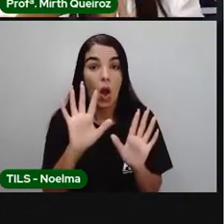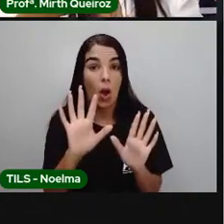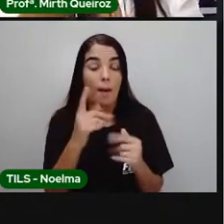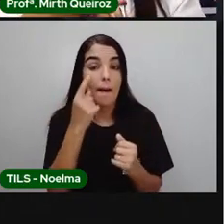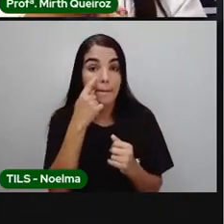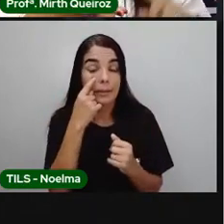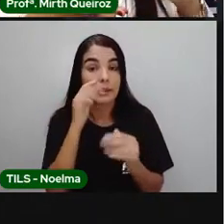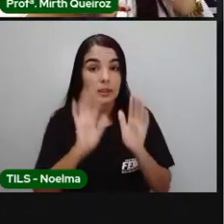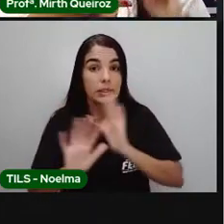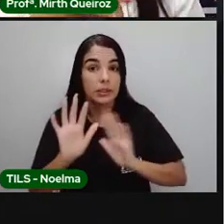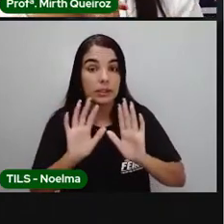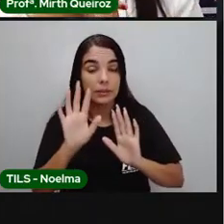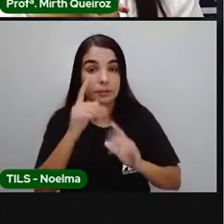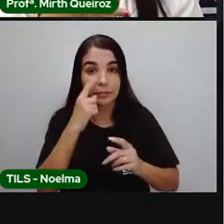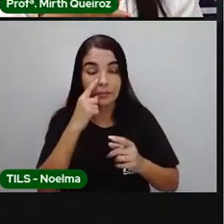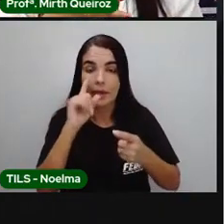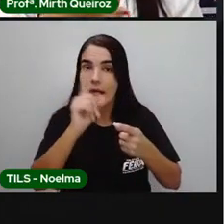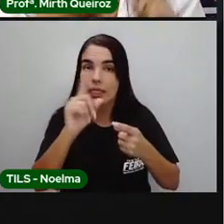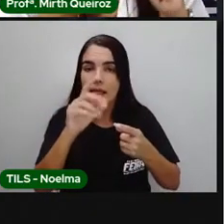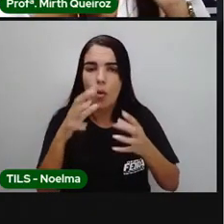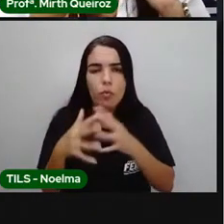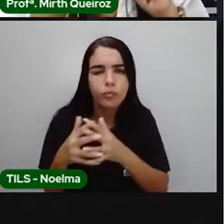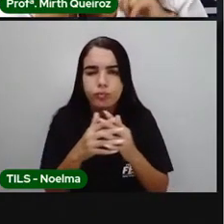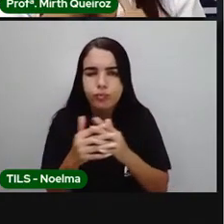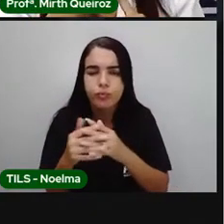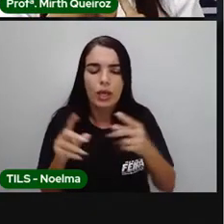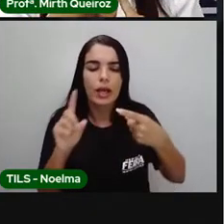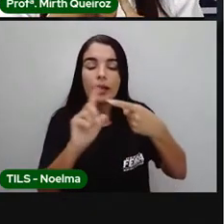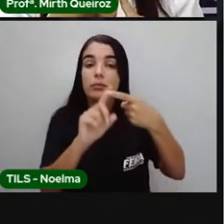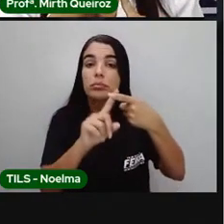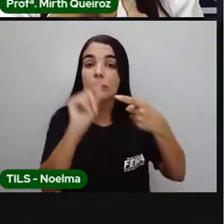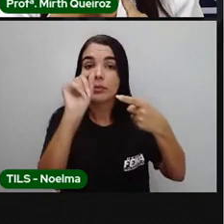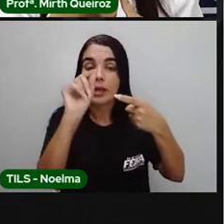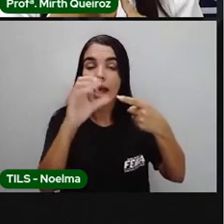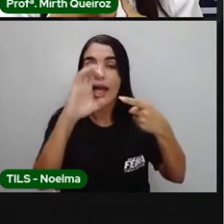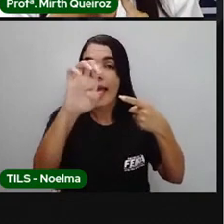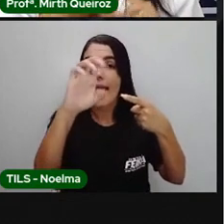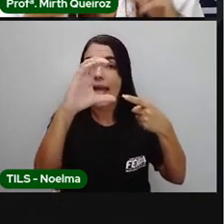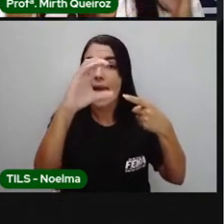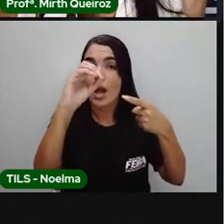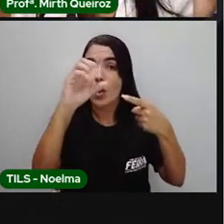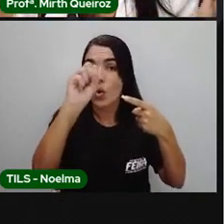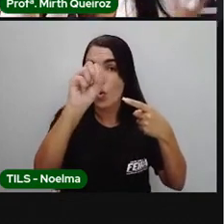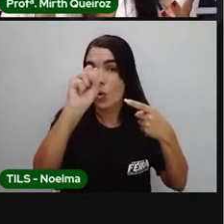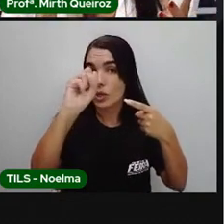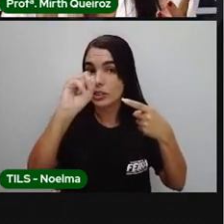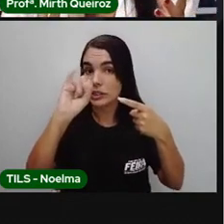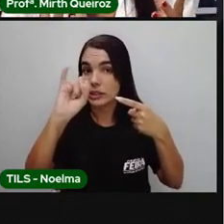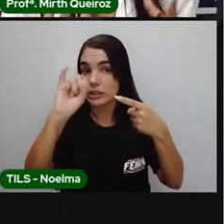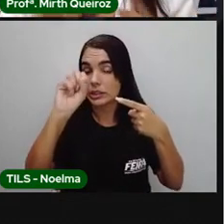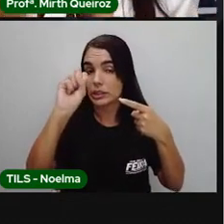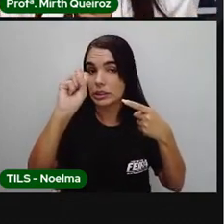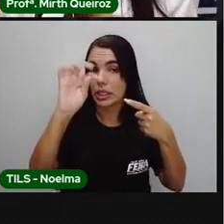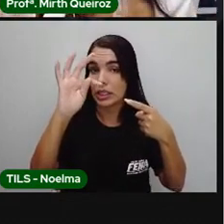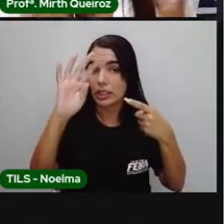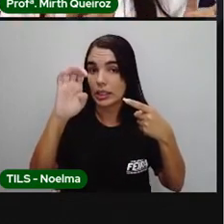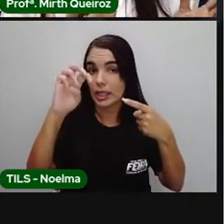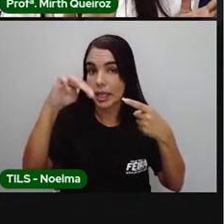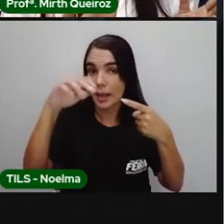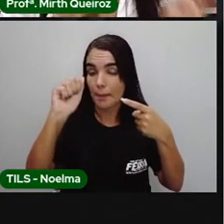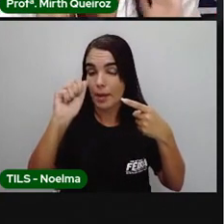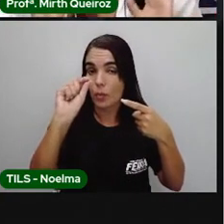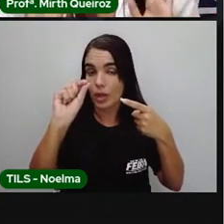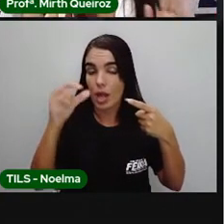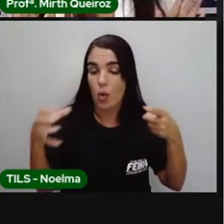Ecossistema, habitat e nicho ecológico. Ecossistema é o conjunto de seres vivos